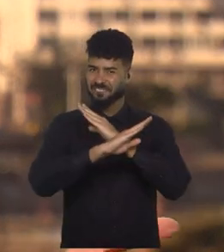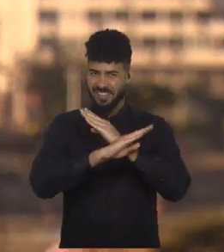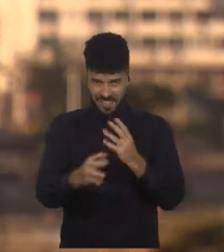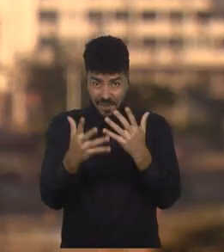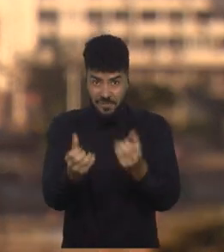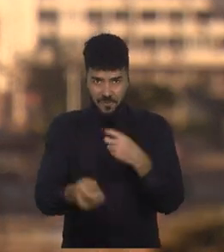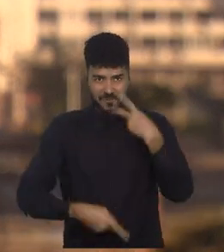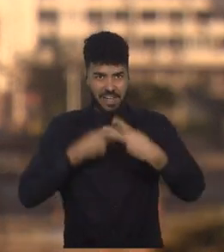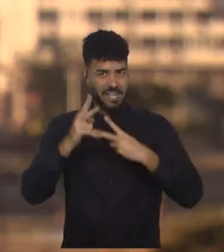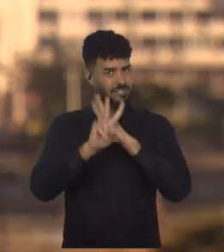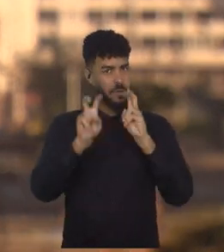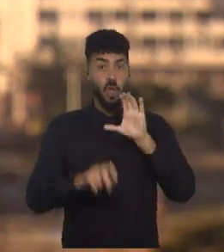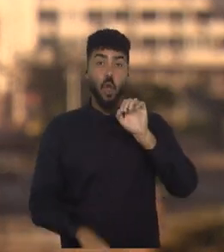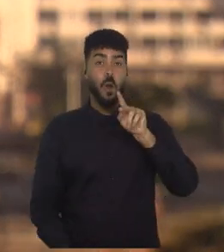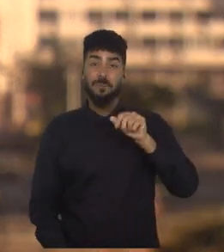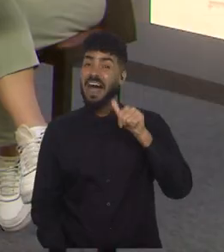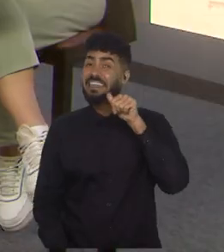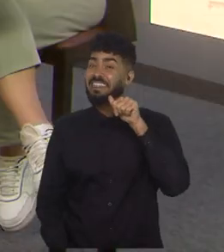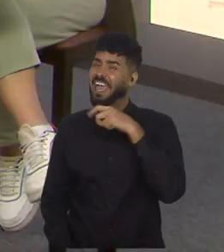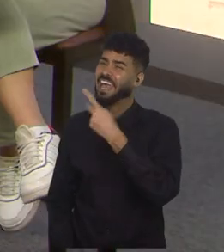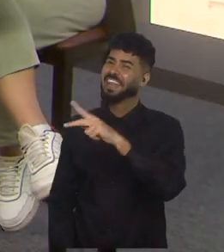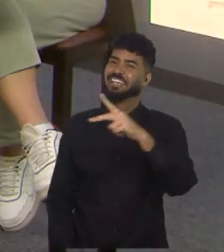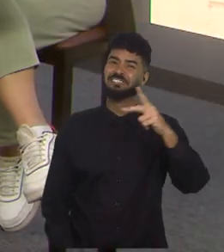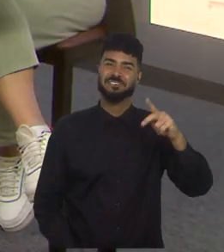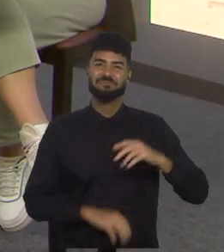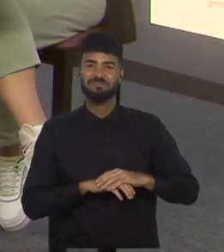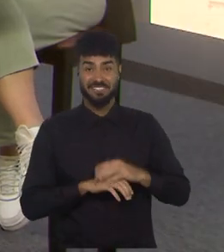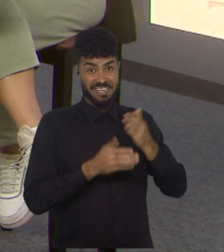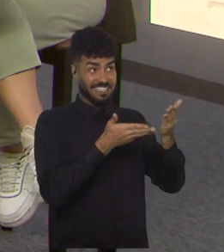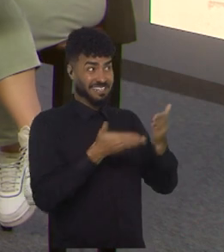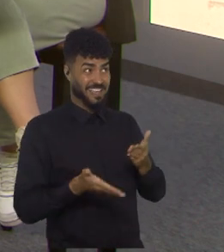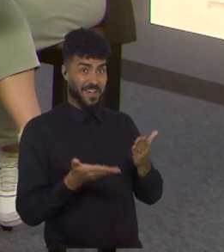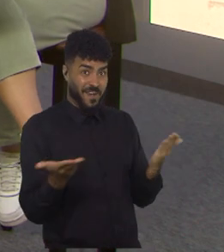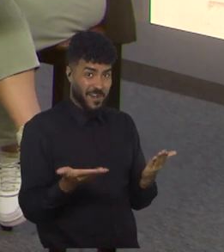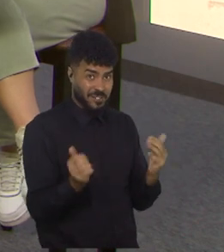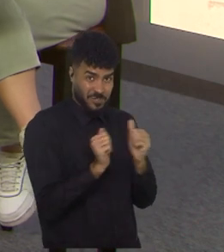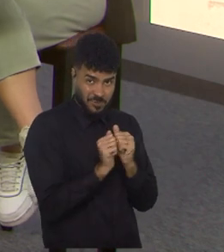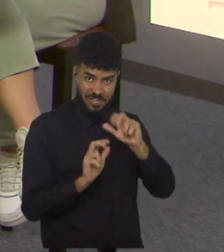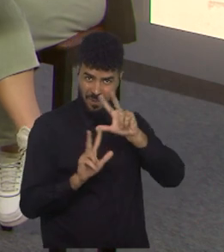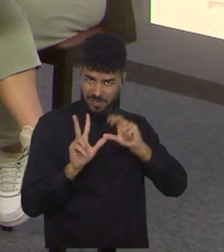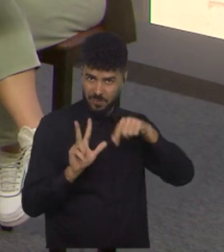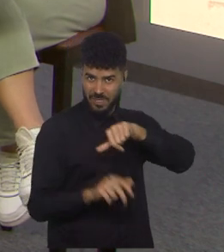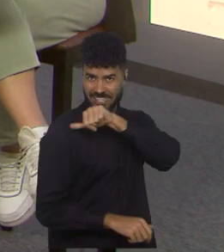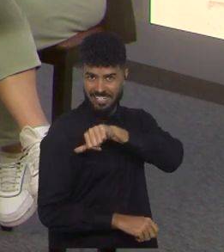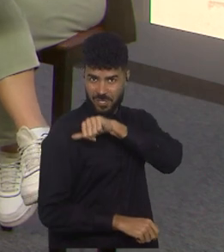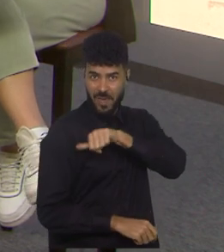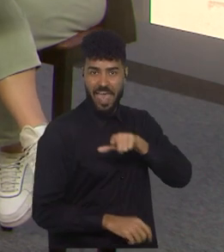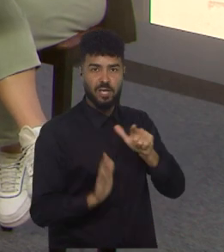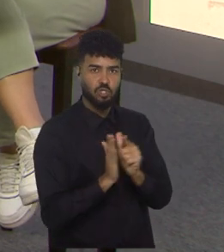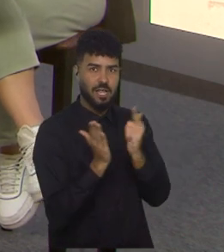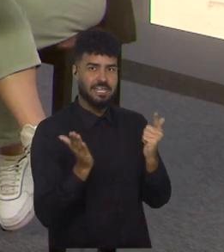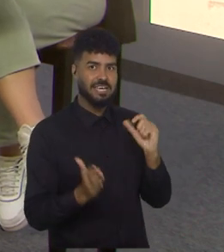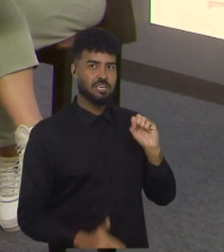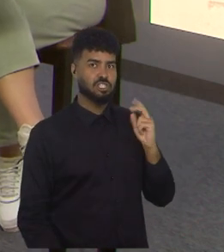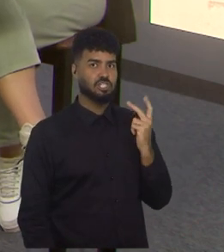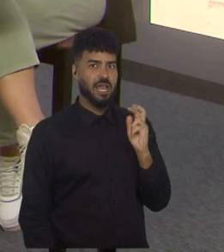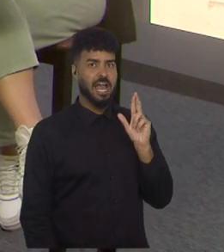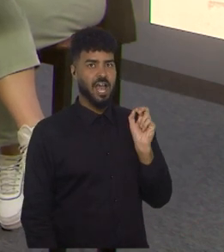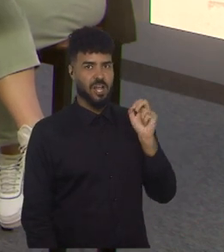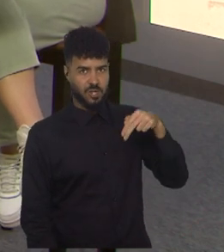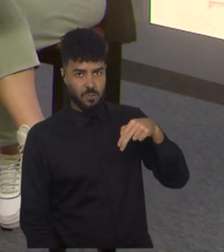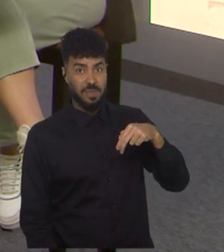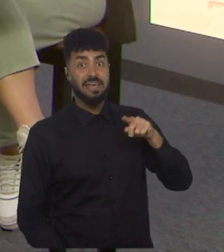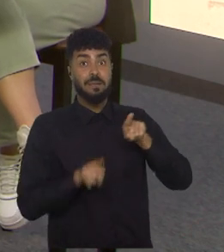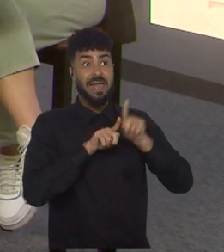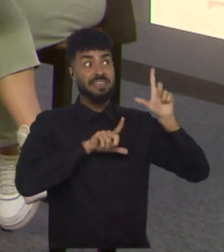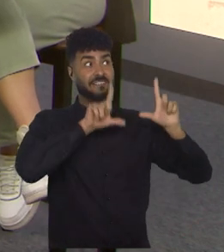Simbora então falar da Copa Delas? Quem me acompanha aqui no estúdio da TV Brasil, no Rio de Janeiro, é a jornalista Sharon Praes. E do